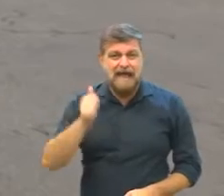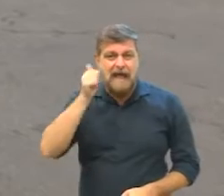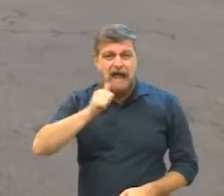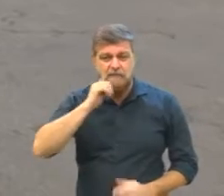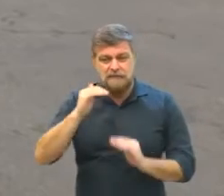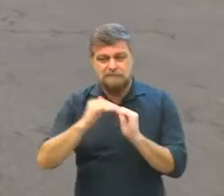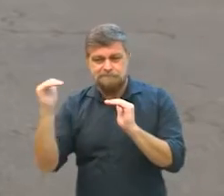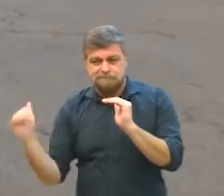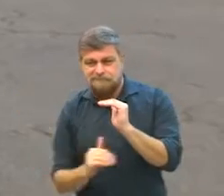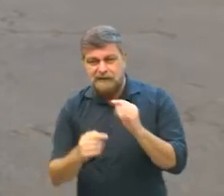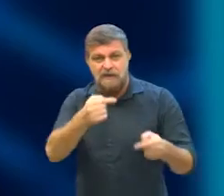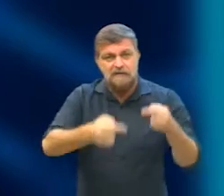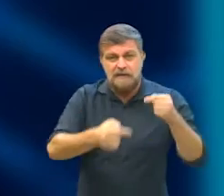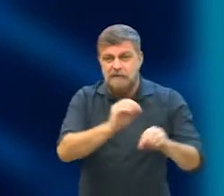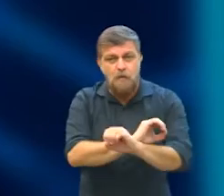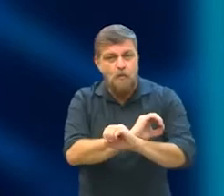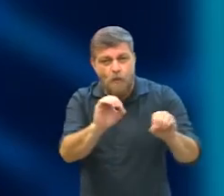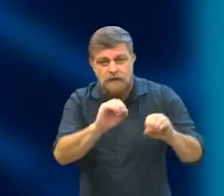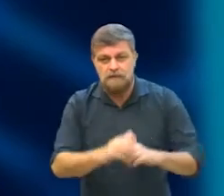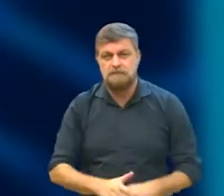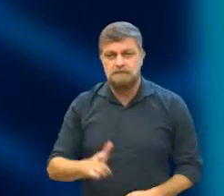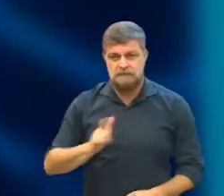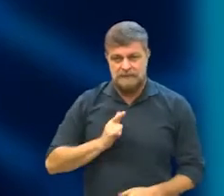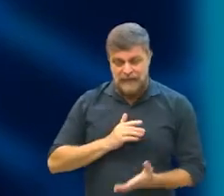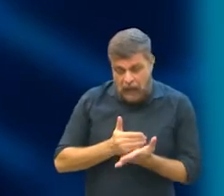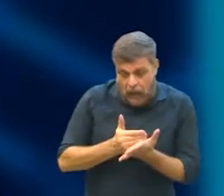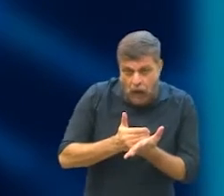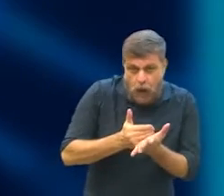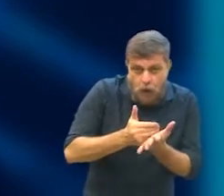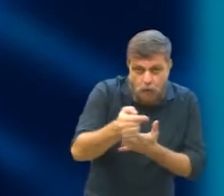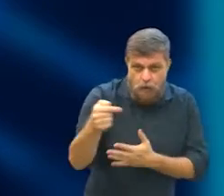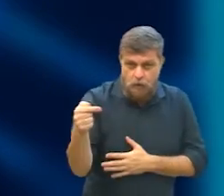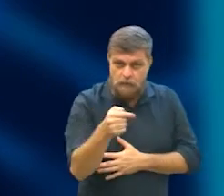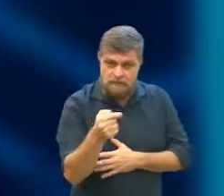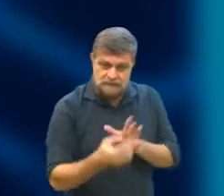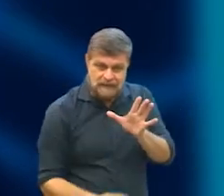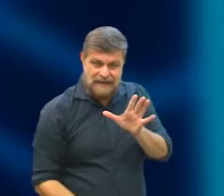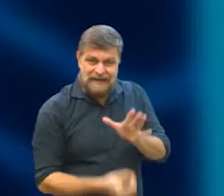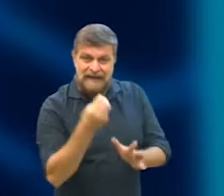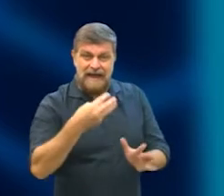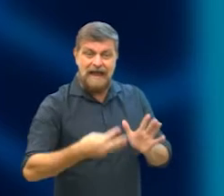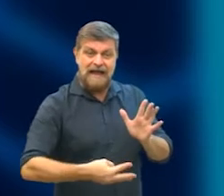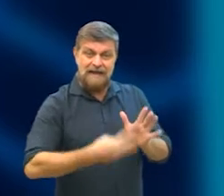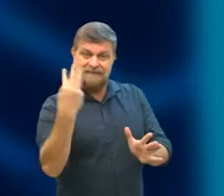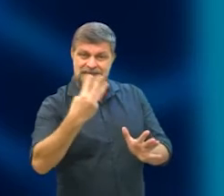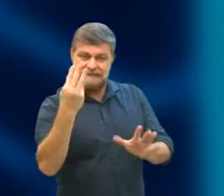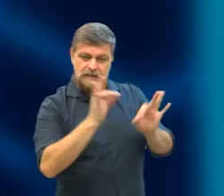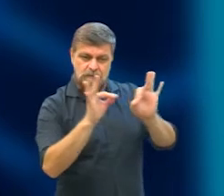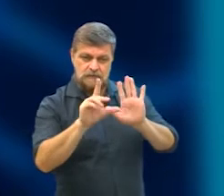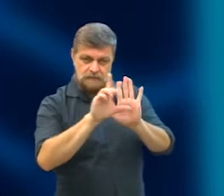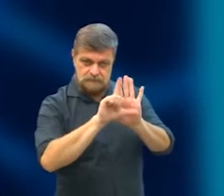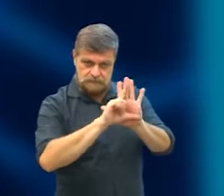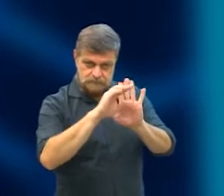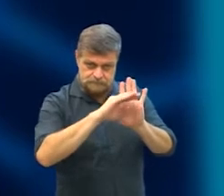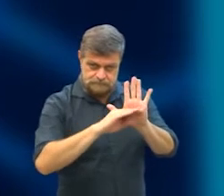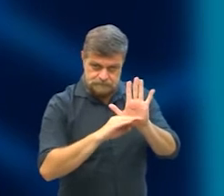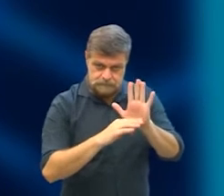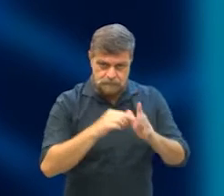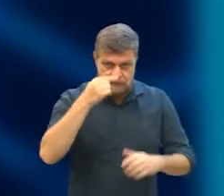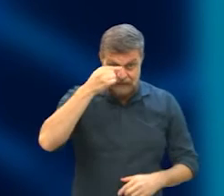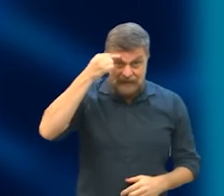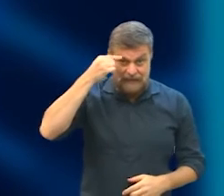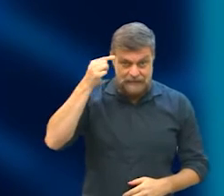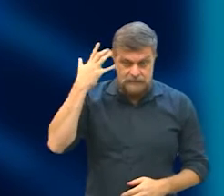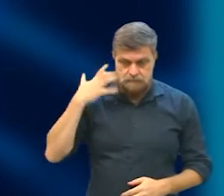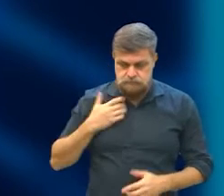tira um espaço importante para o debate. Esse é o ponto de partida para a criação do terceiro projeto de lei criado